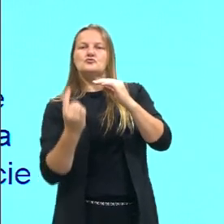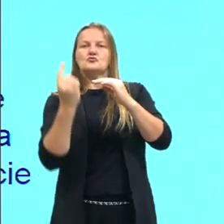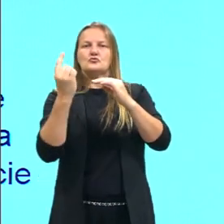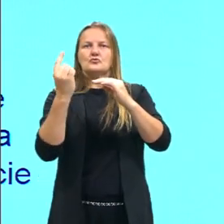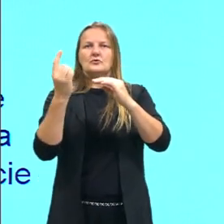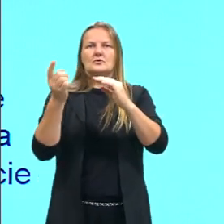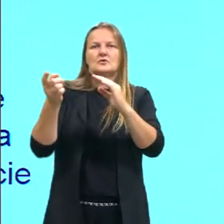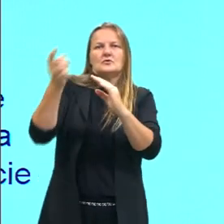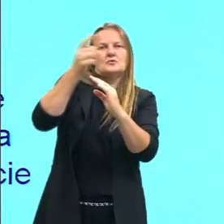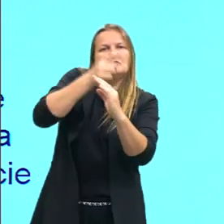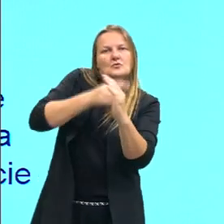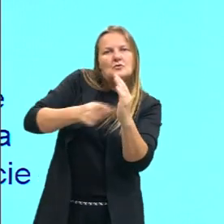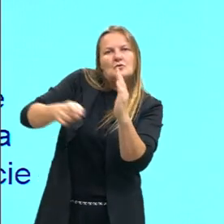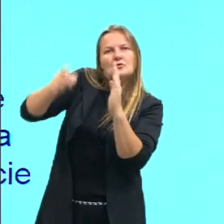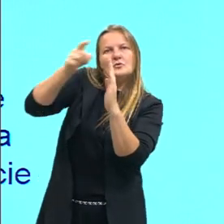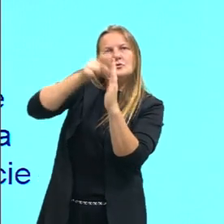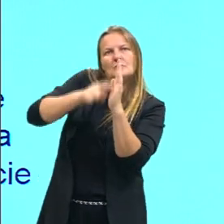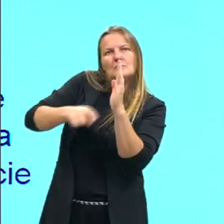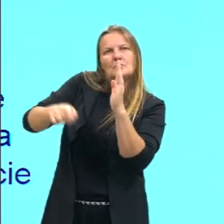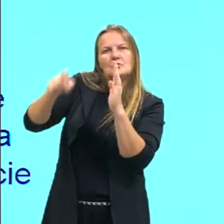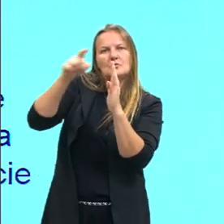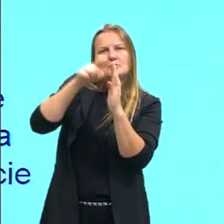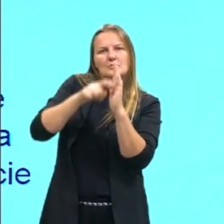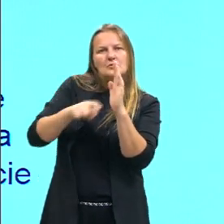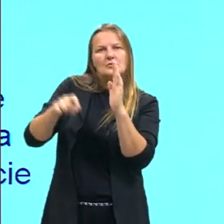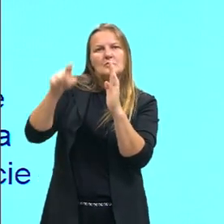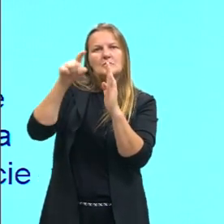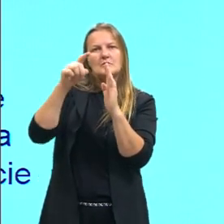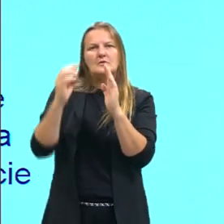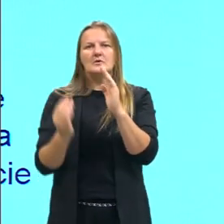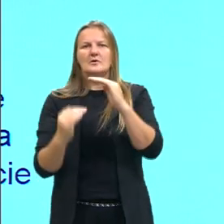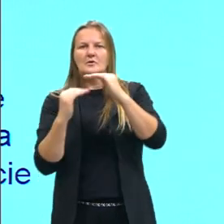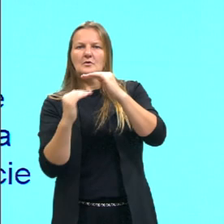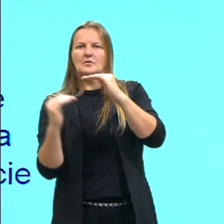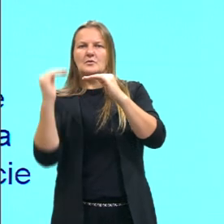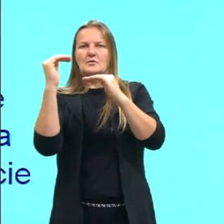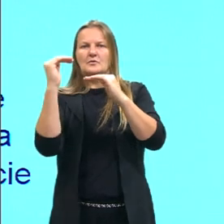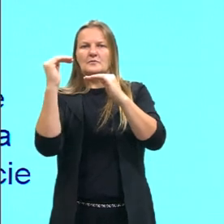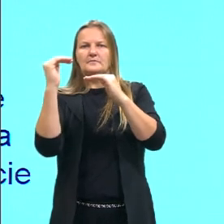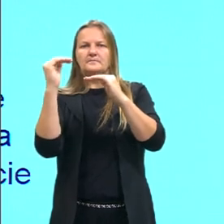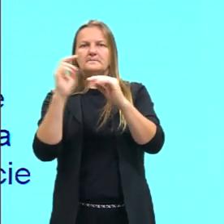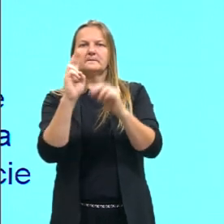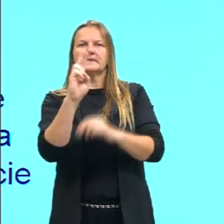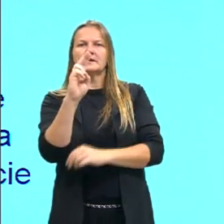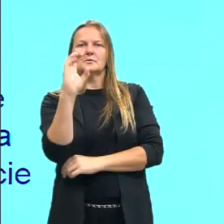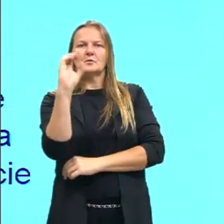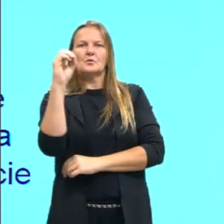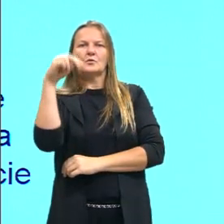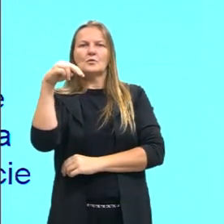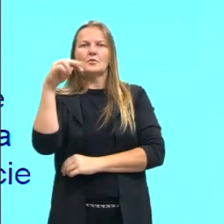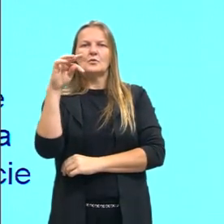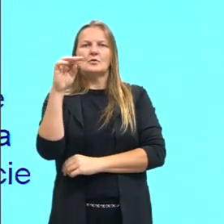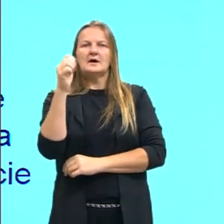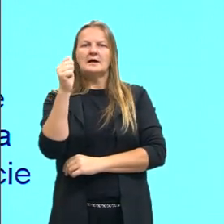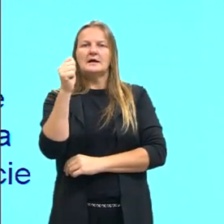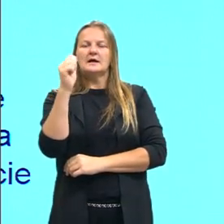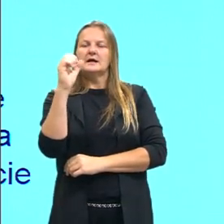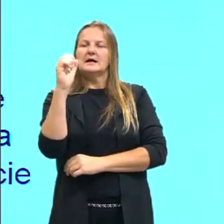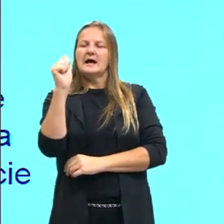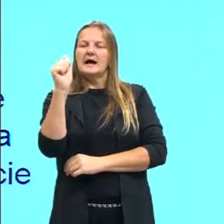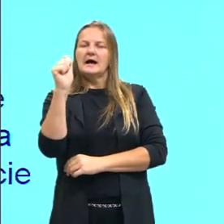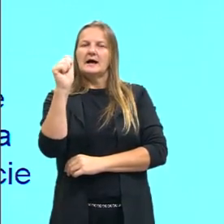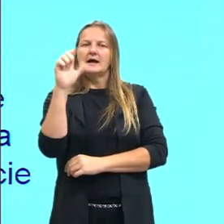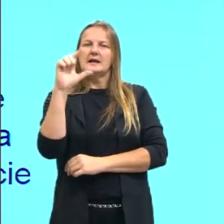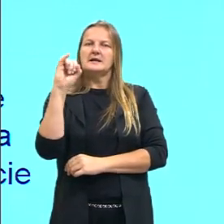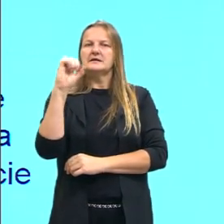né, pra essa zona aí de 30 graus, ele se chama contra alísio, então alísio e contra alísio, tá?